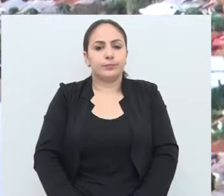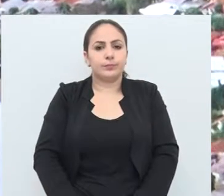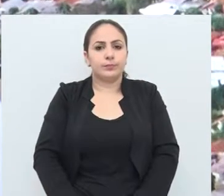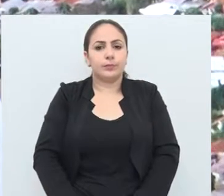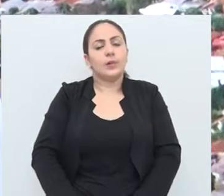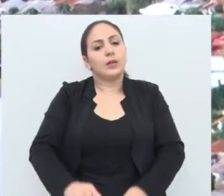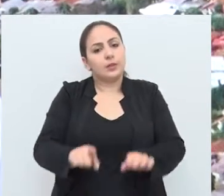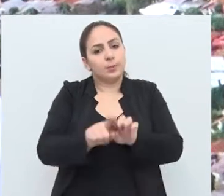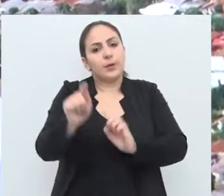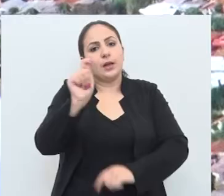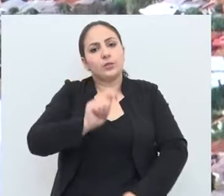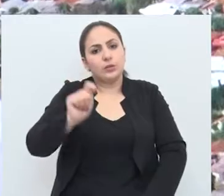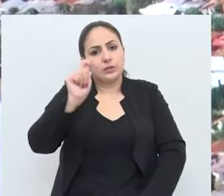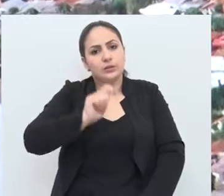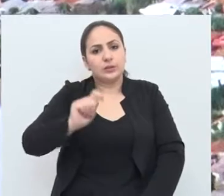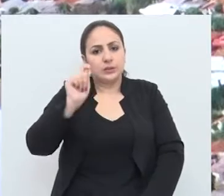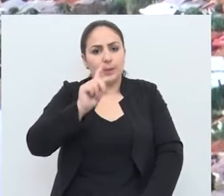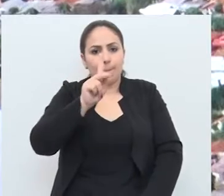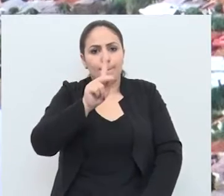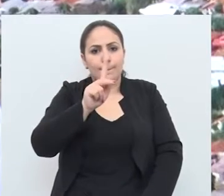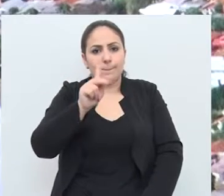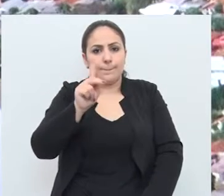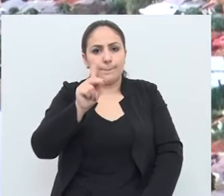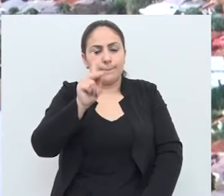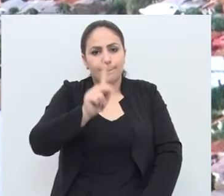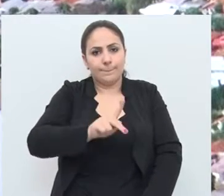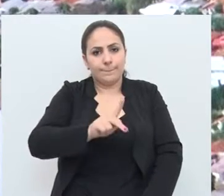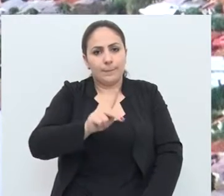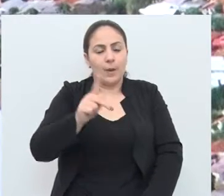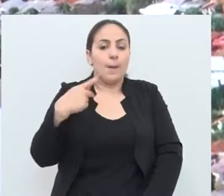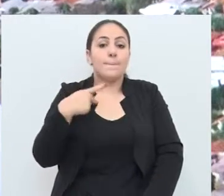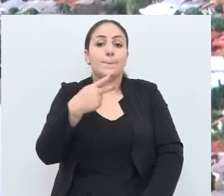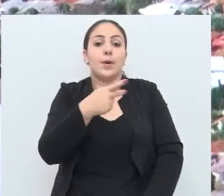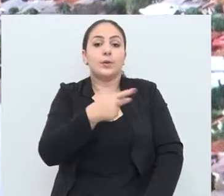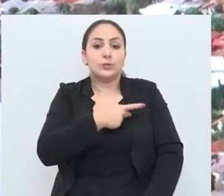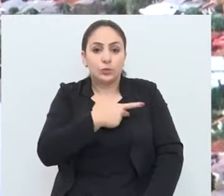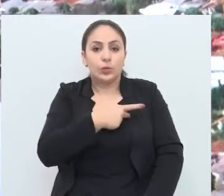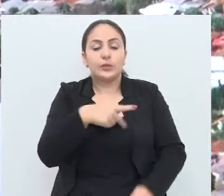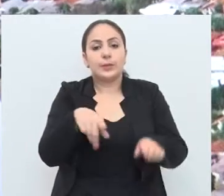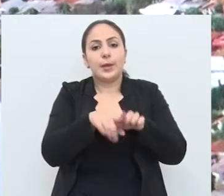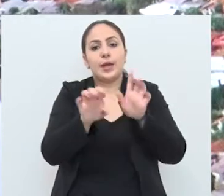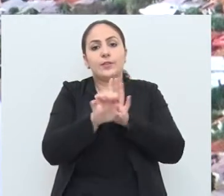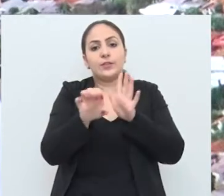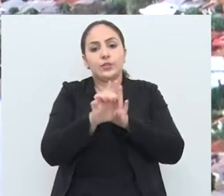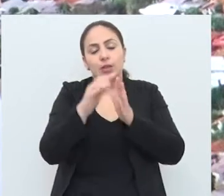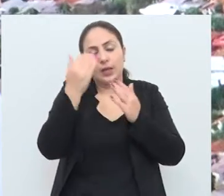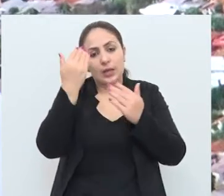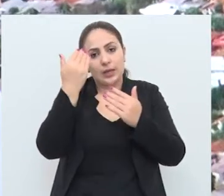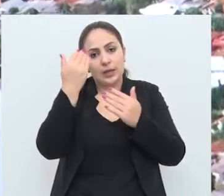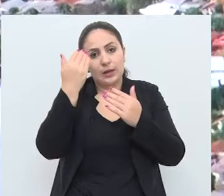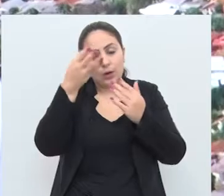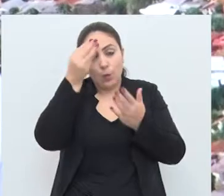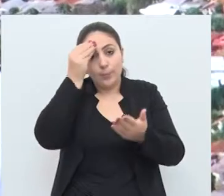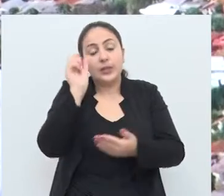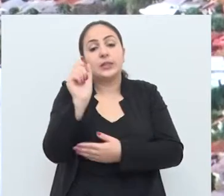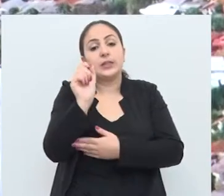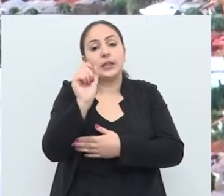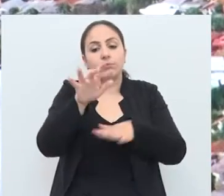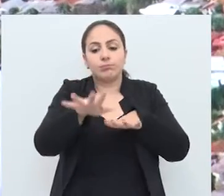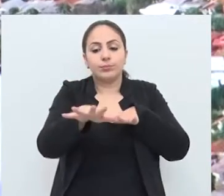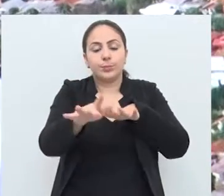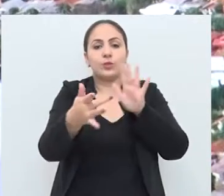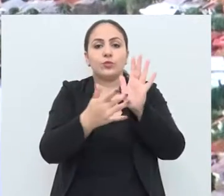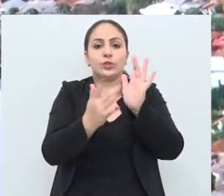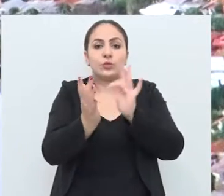a Associação de Pastores e Ministros Evangélicos, entenderam que a marcha para Jesus é